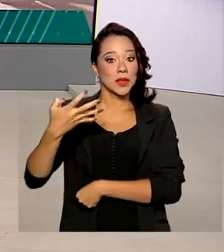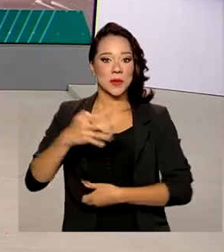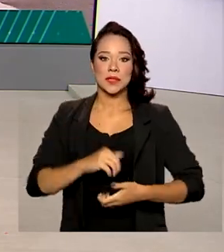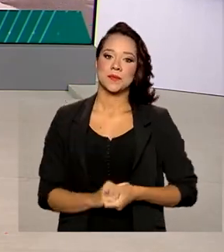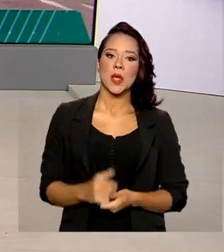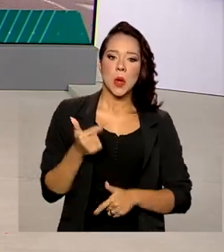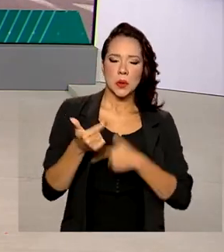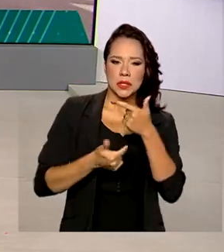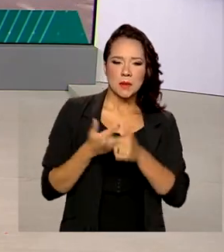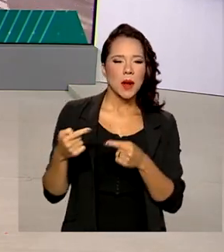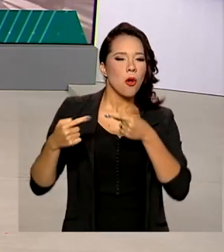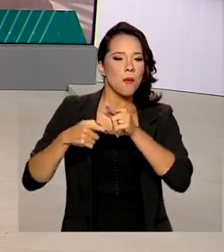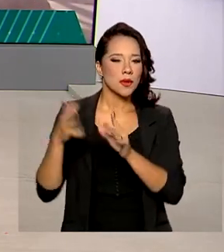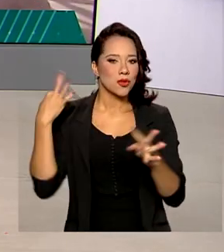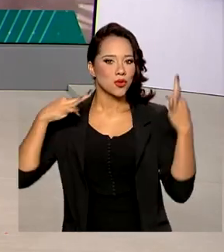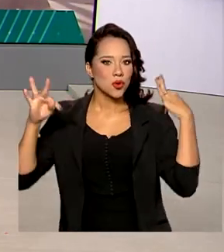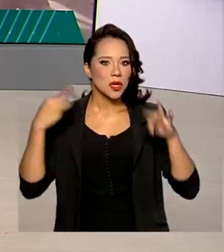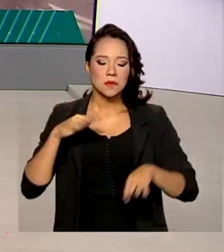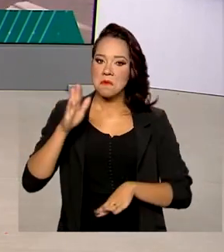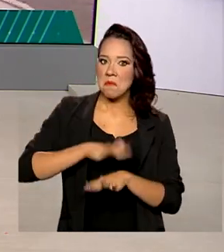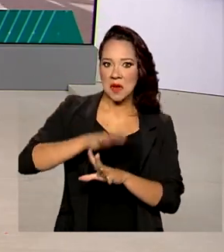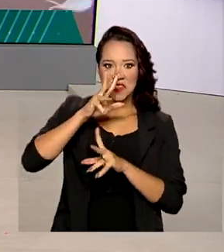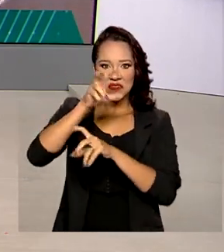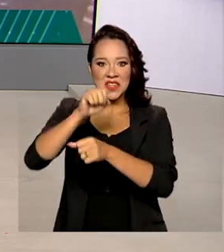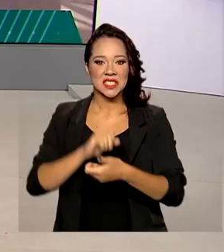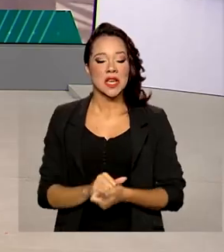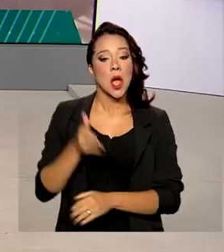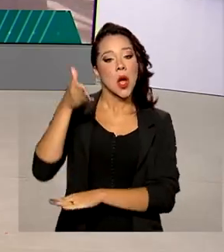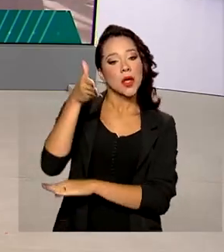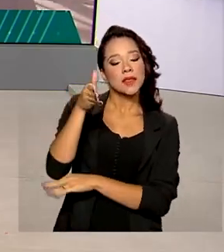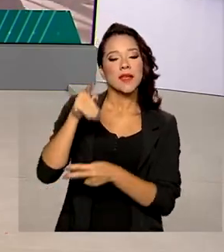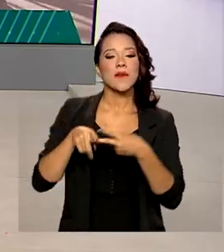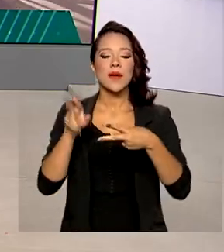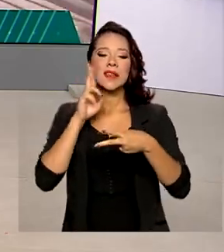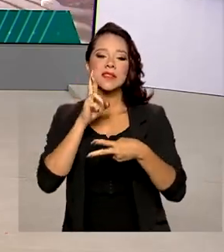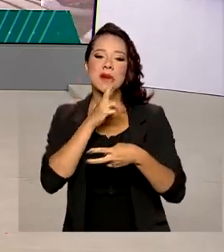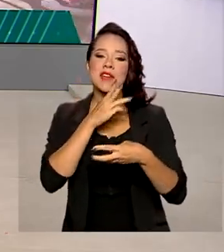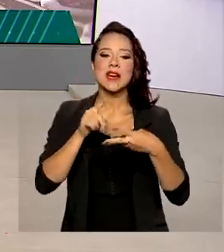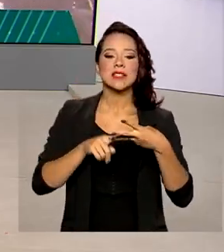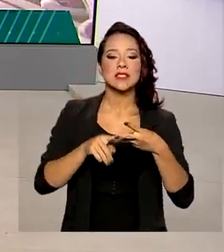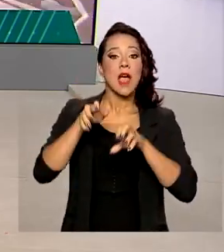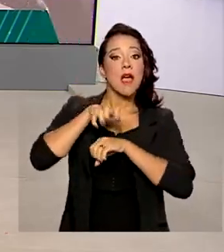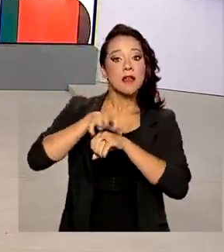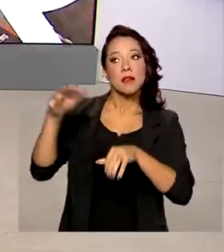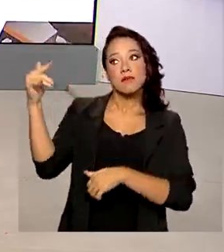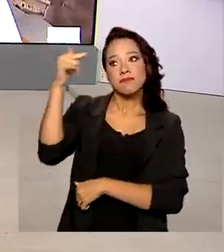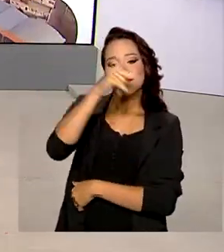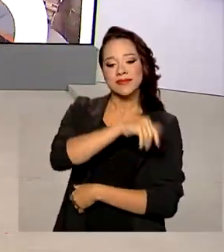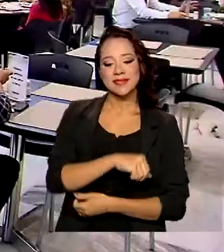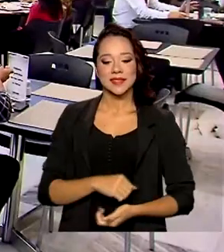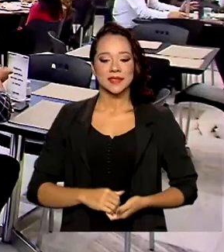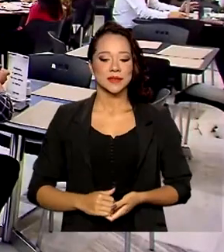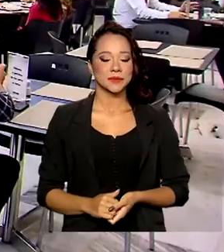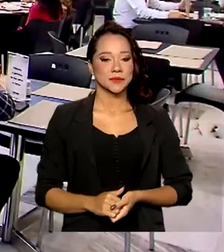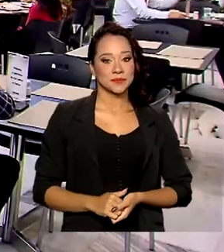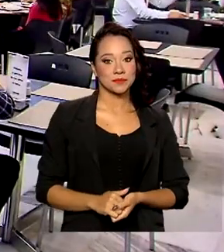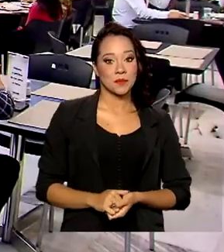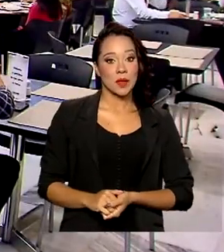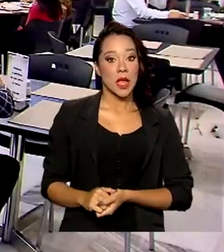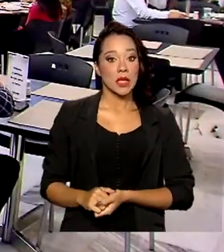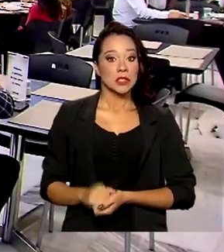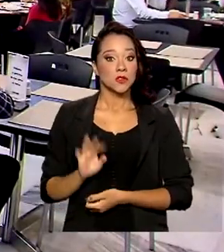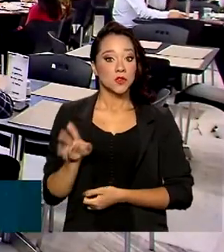As atividades ligadas ao turismo foram o destaque, como hotéis, restaurantes e transporte aéreo. Foi o